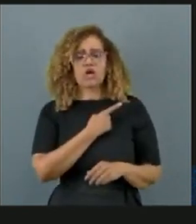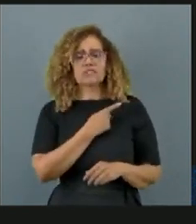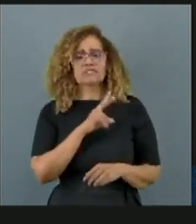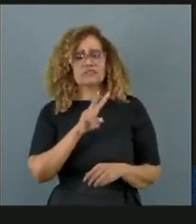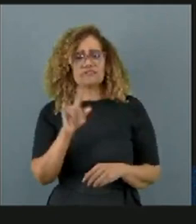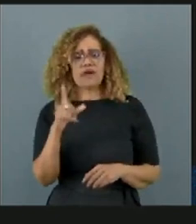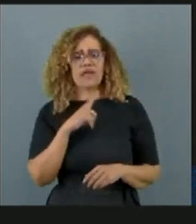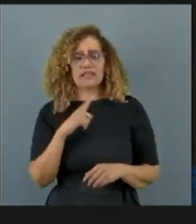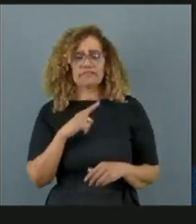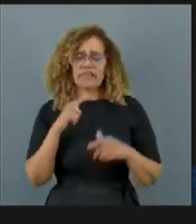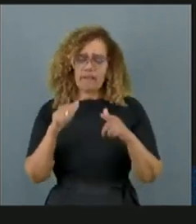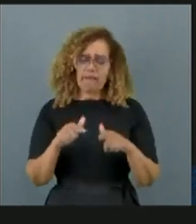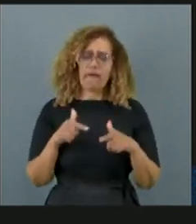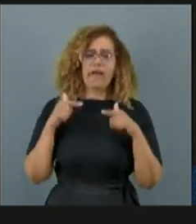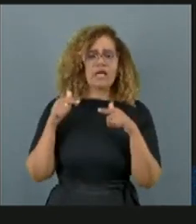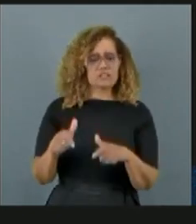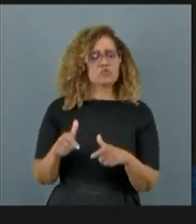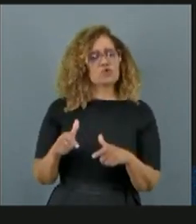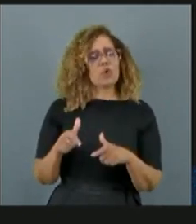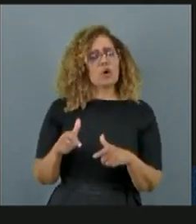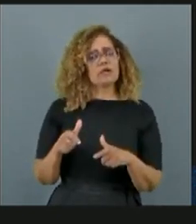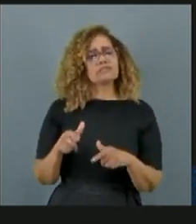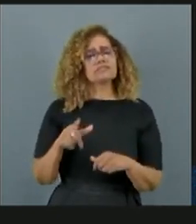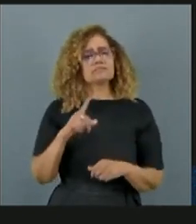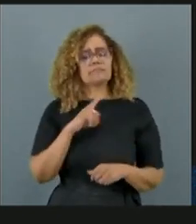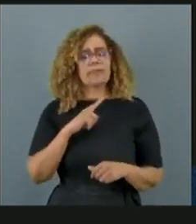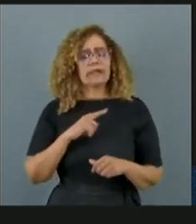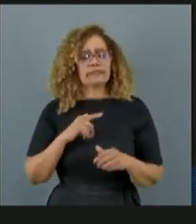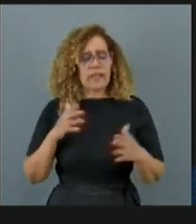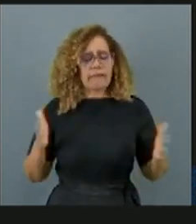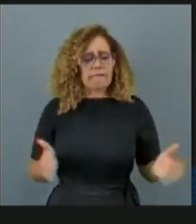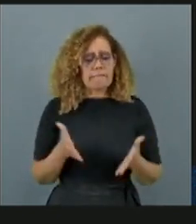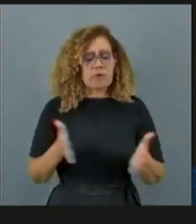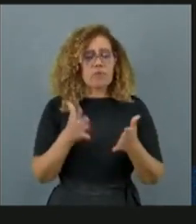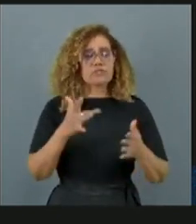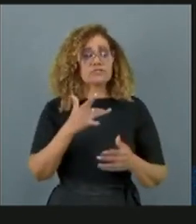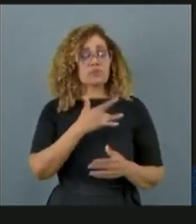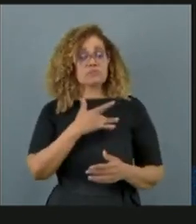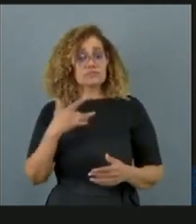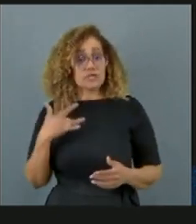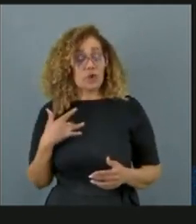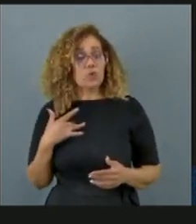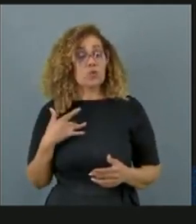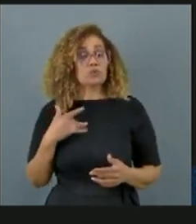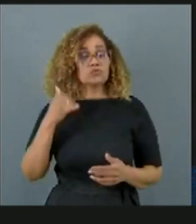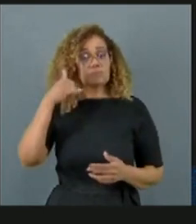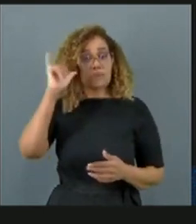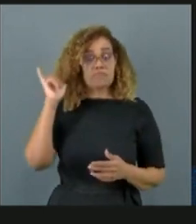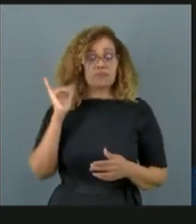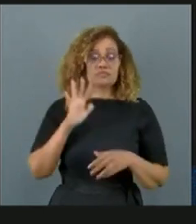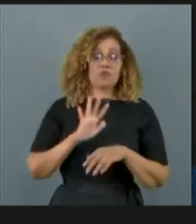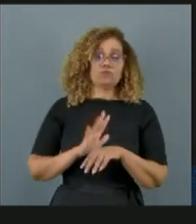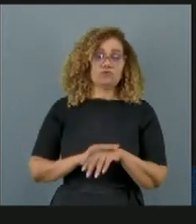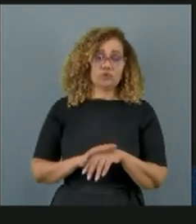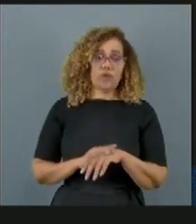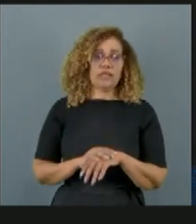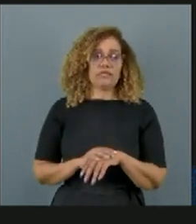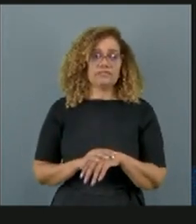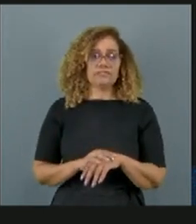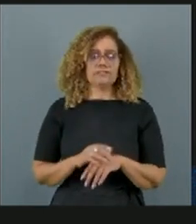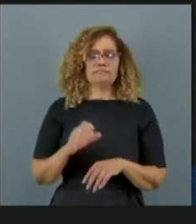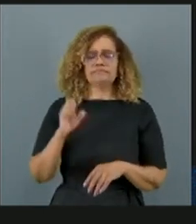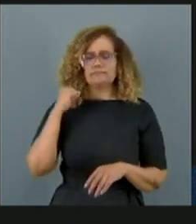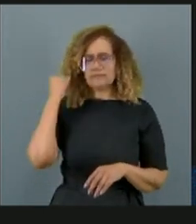ações para que haja promoção da saúde e prevenção da doença. Senadora